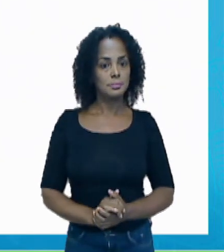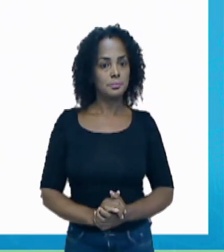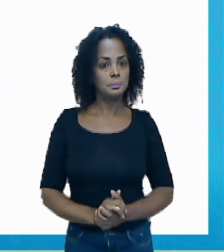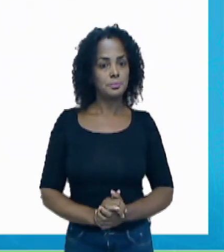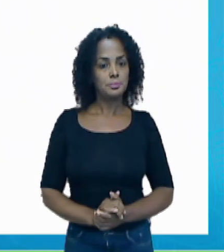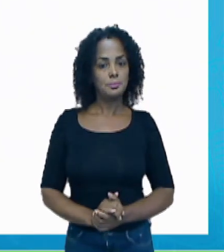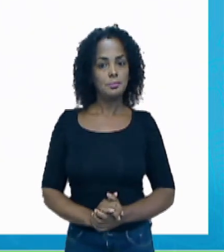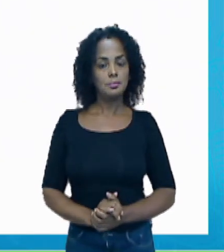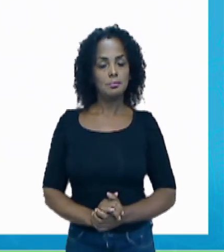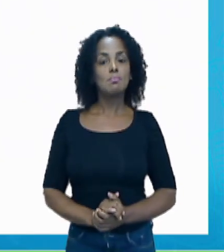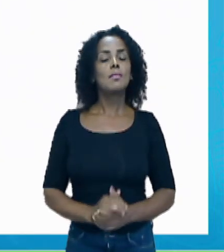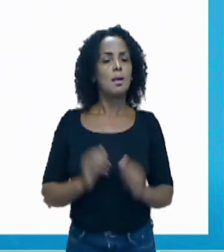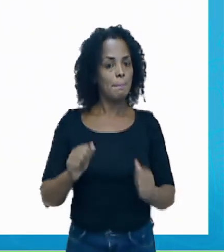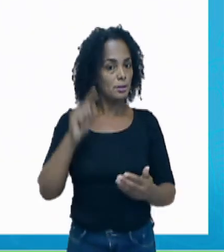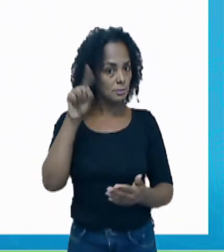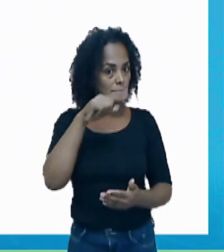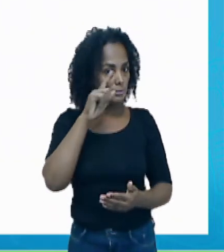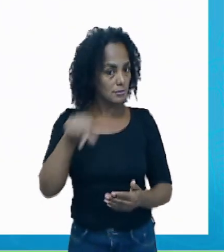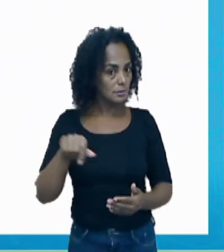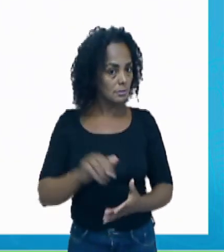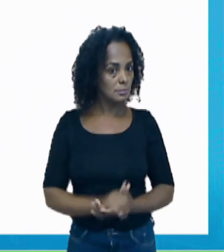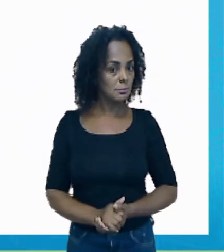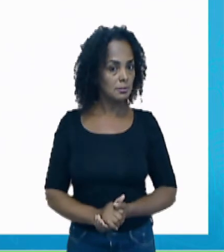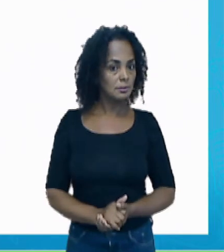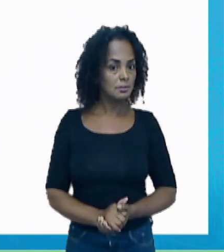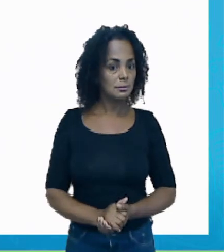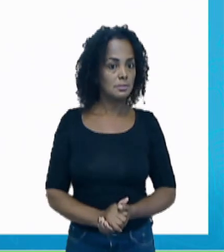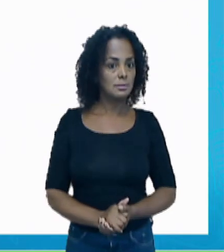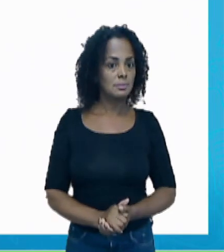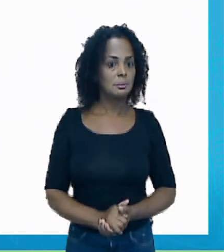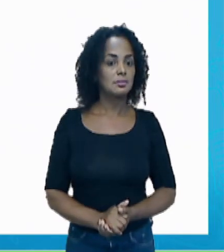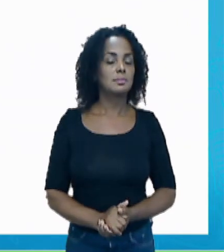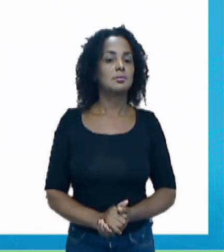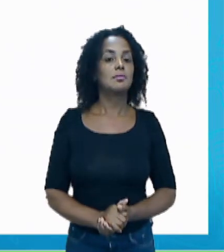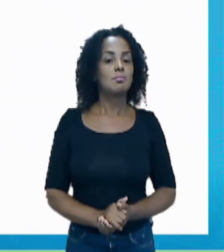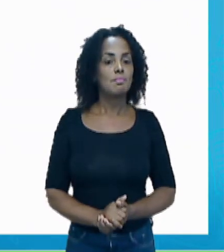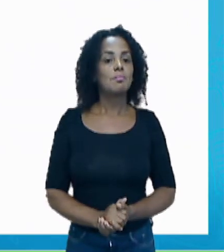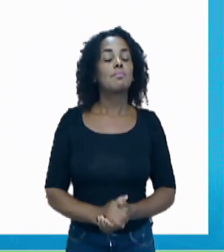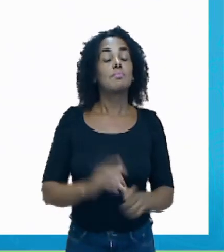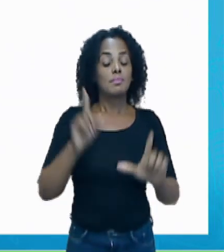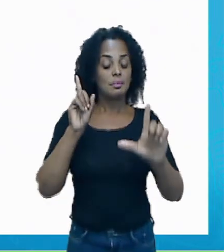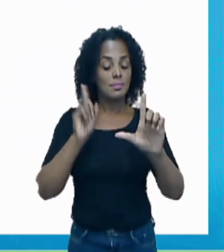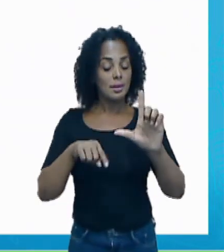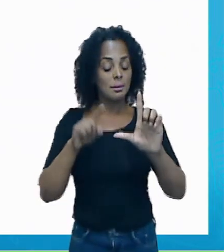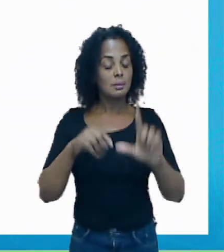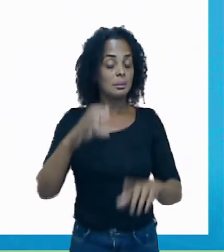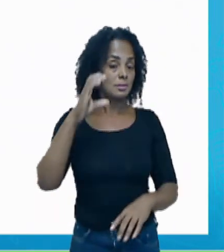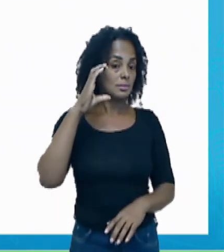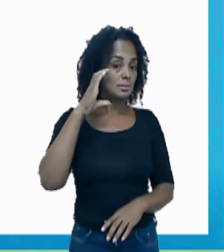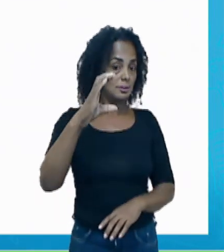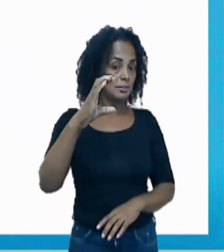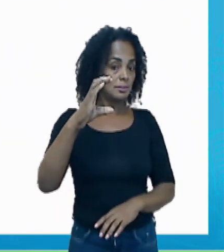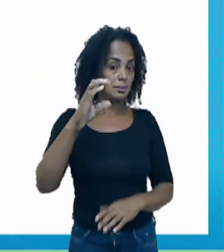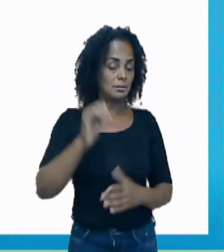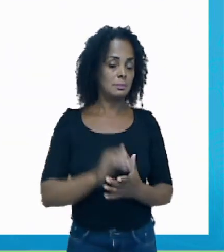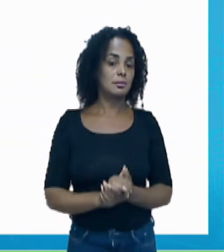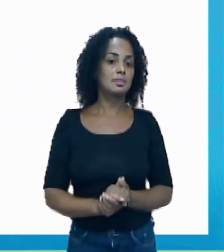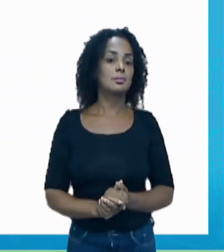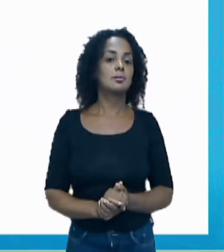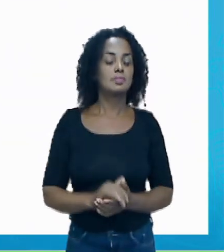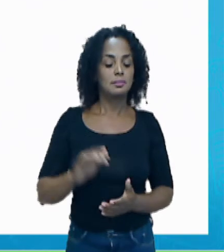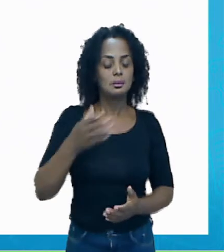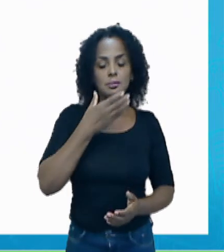O menino